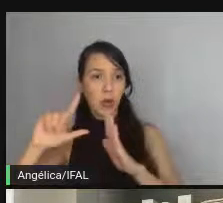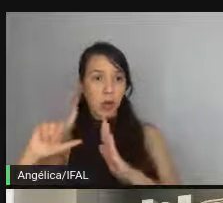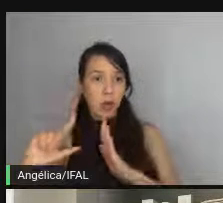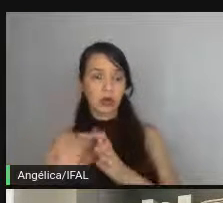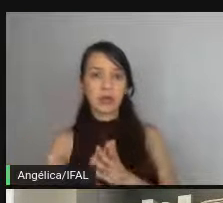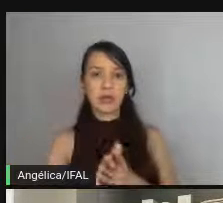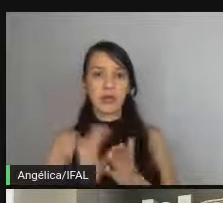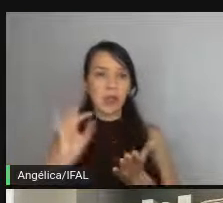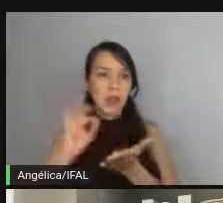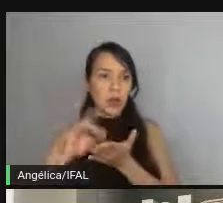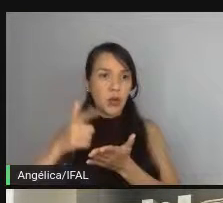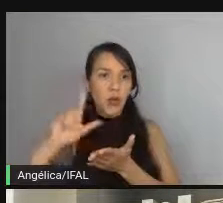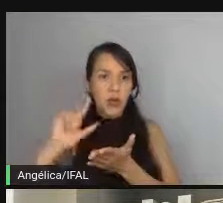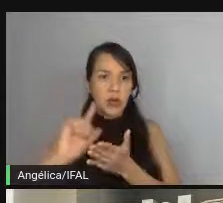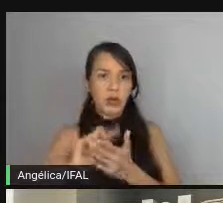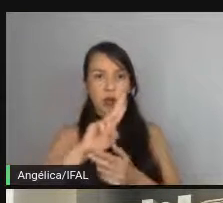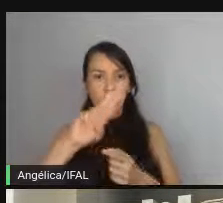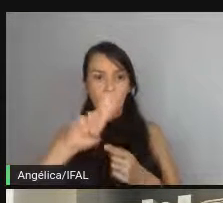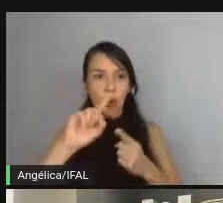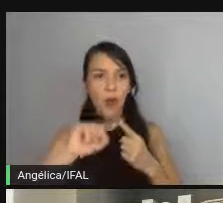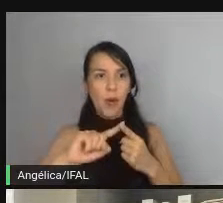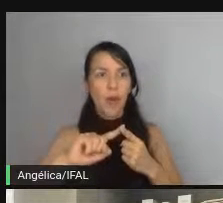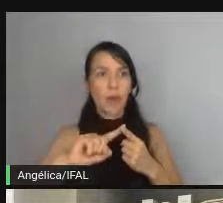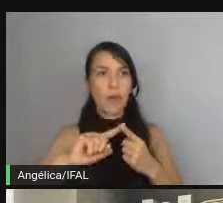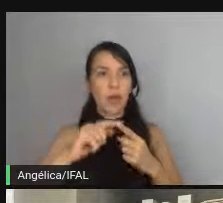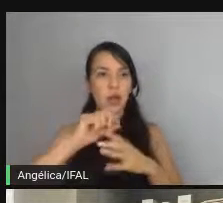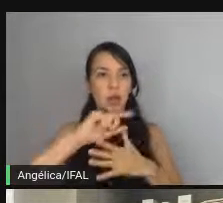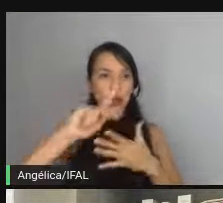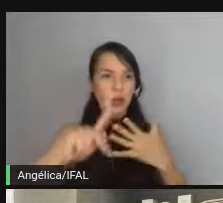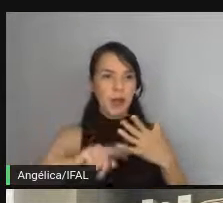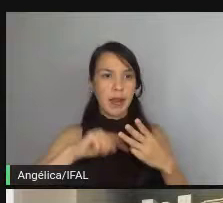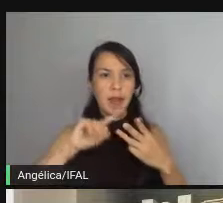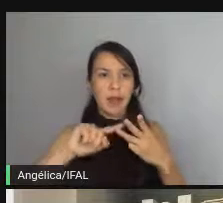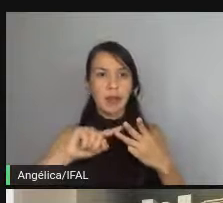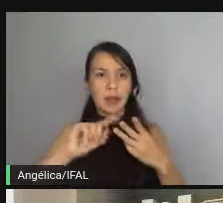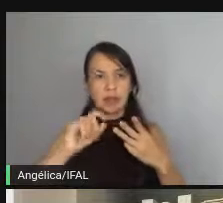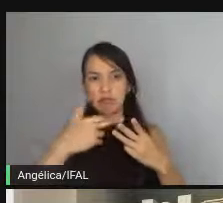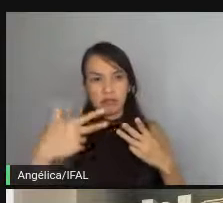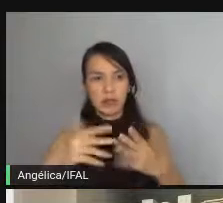validou tudo antes o nome do endpoint os parâmetros dele e assim por diante